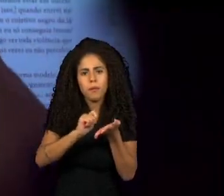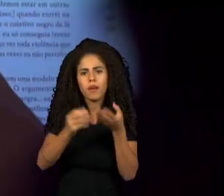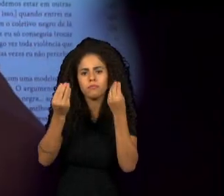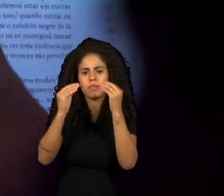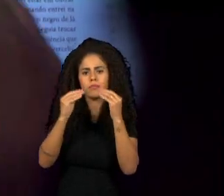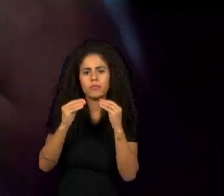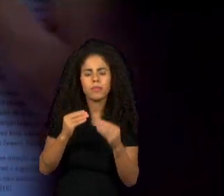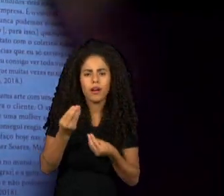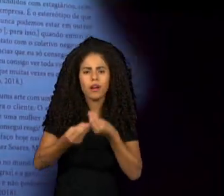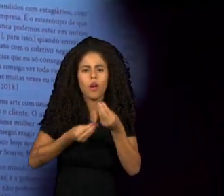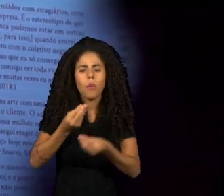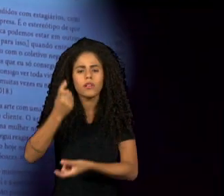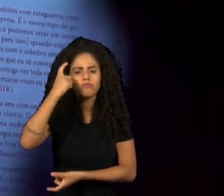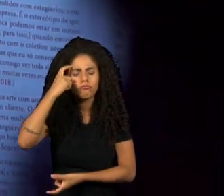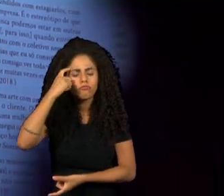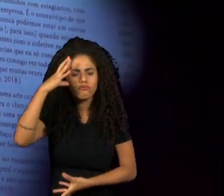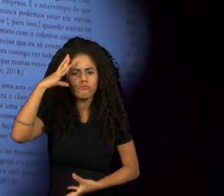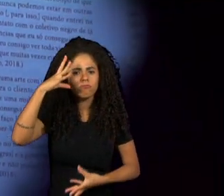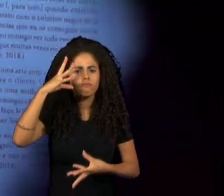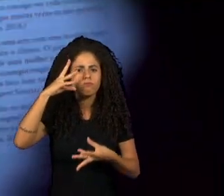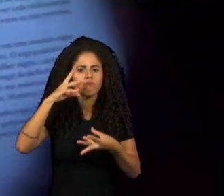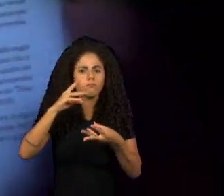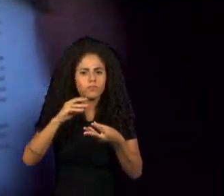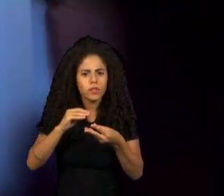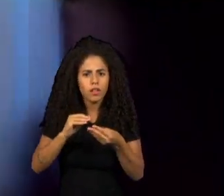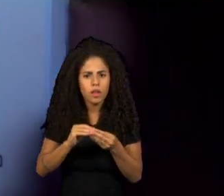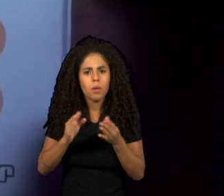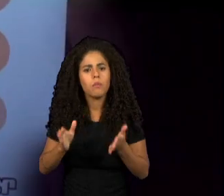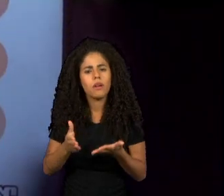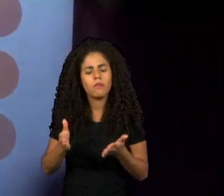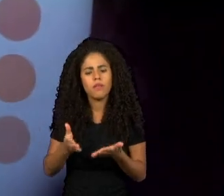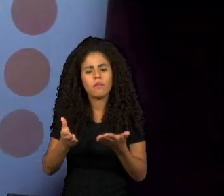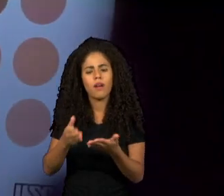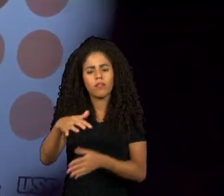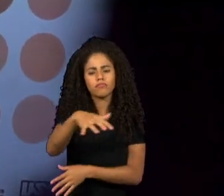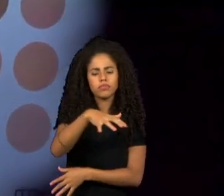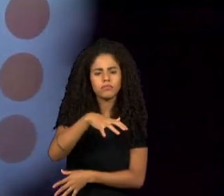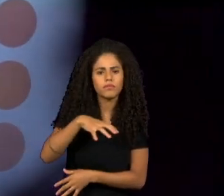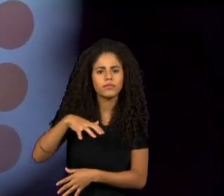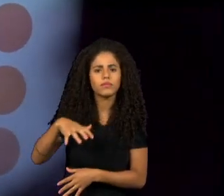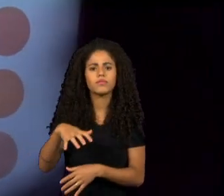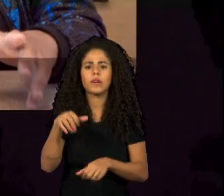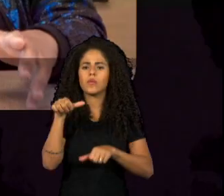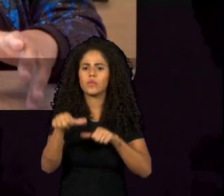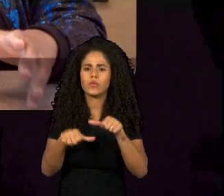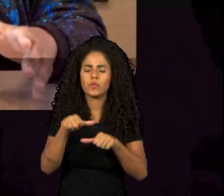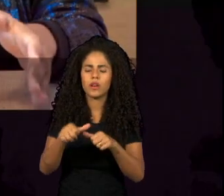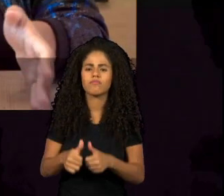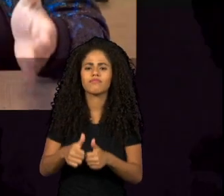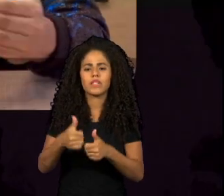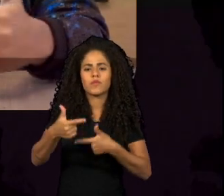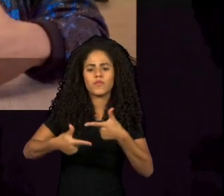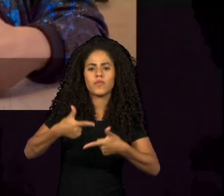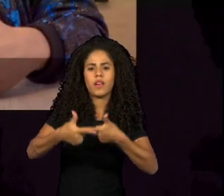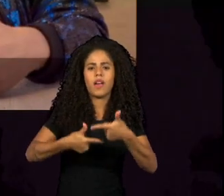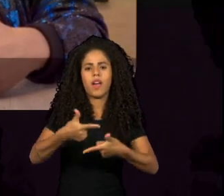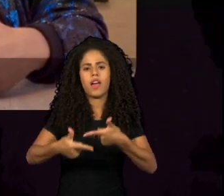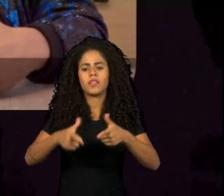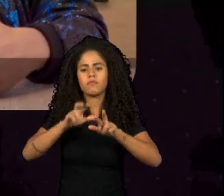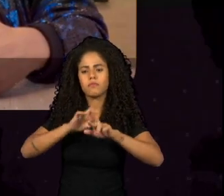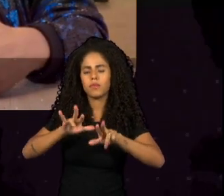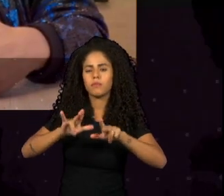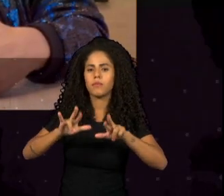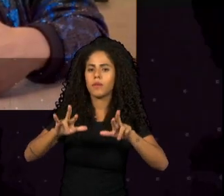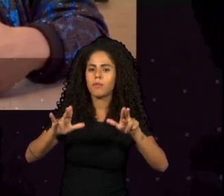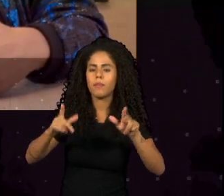Existem outros movimentos pressionando também as agências de publicidade para ter cada vez uma equipe diversa e, consequentemente, isso